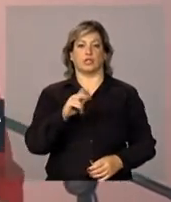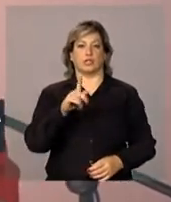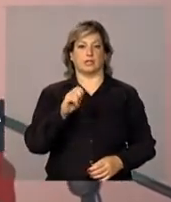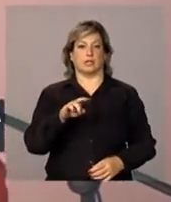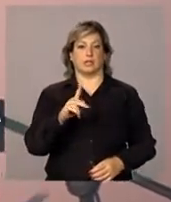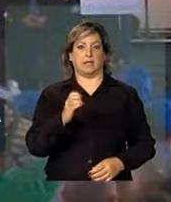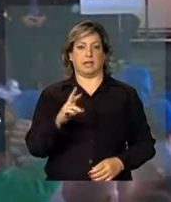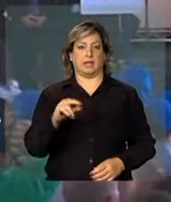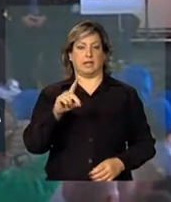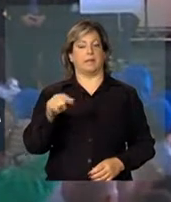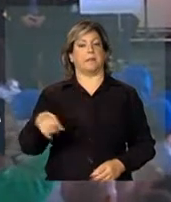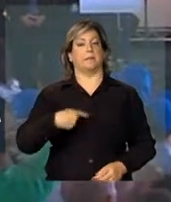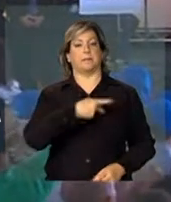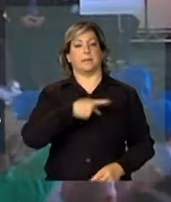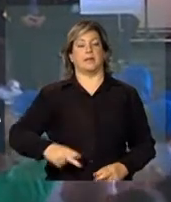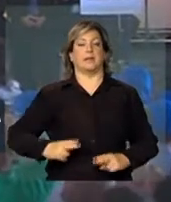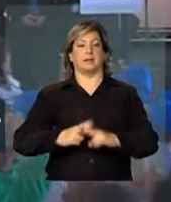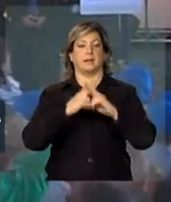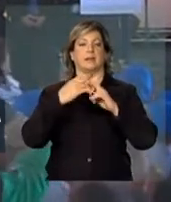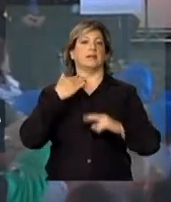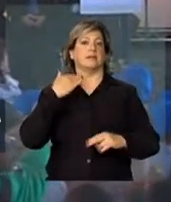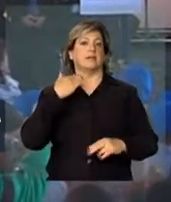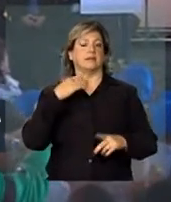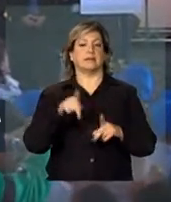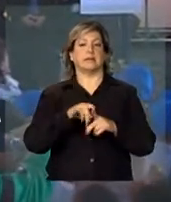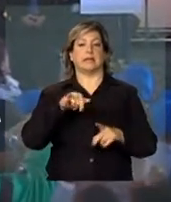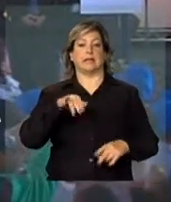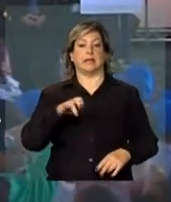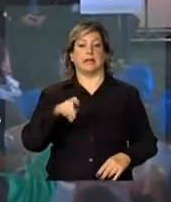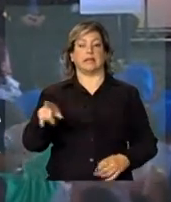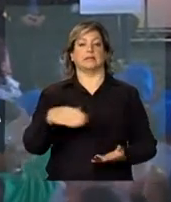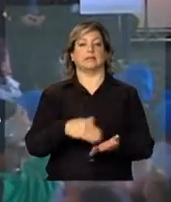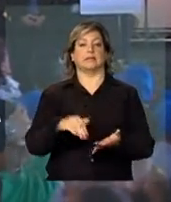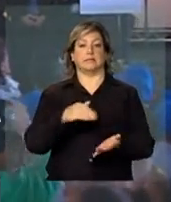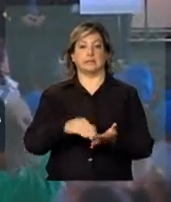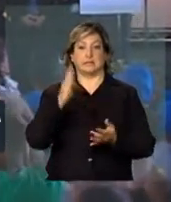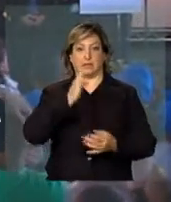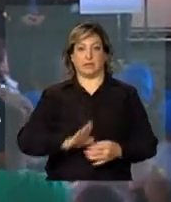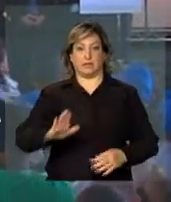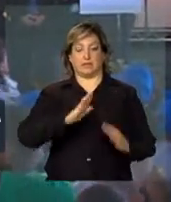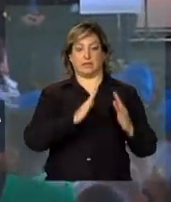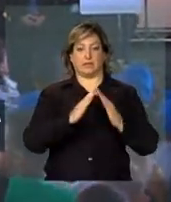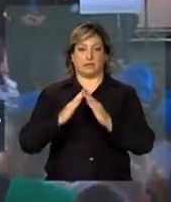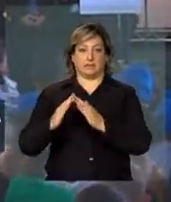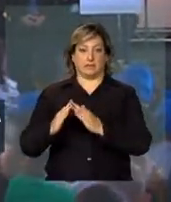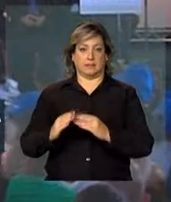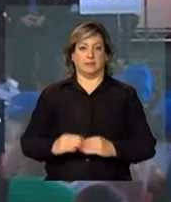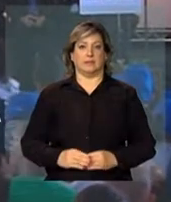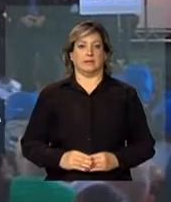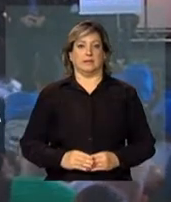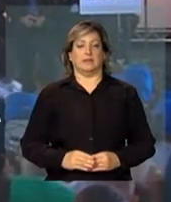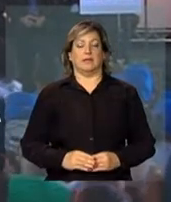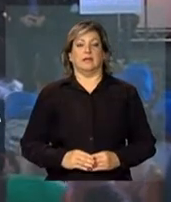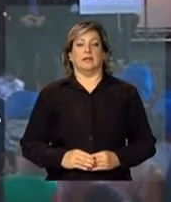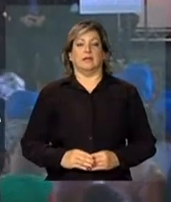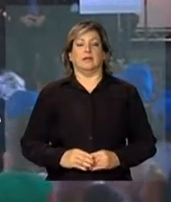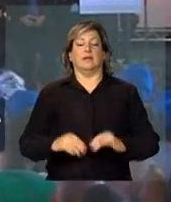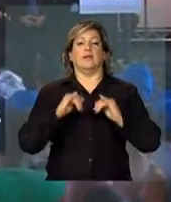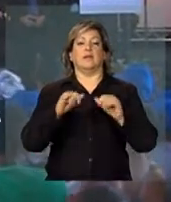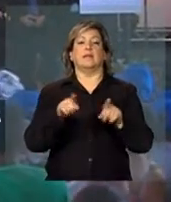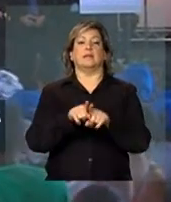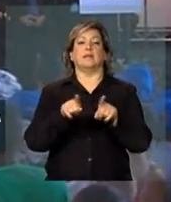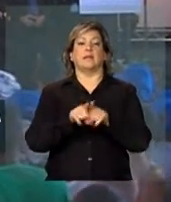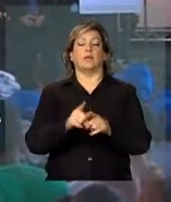presidente da Caixa, a Inês Magalhães, secretária nacional de Habitação. Dirigir um